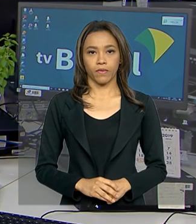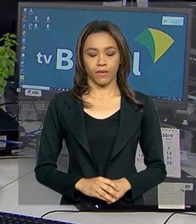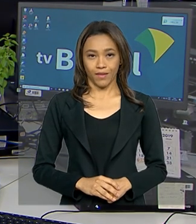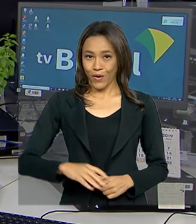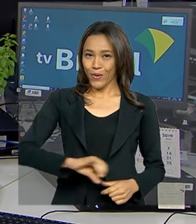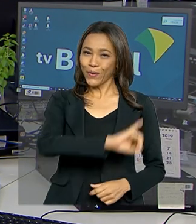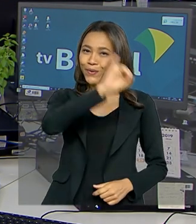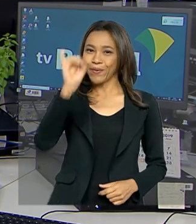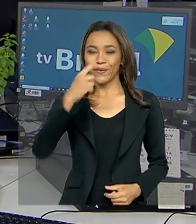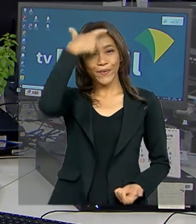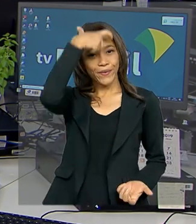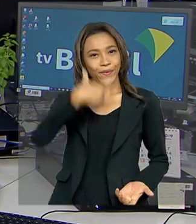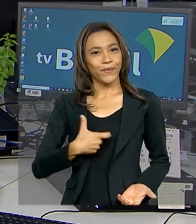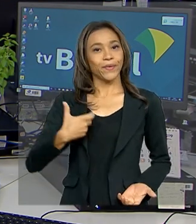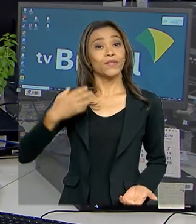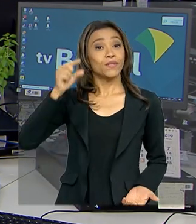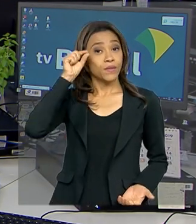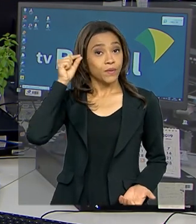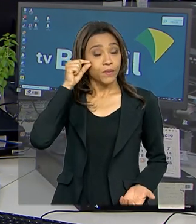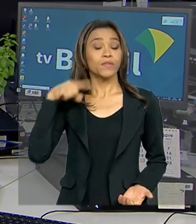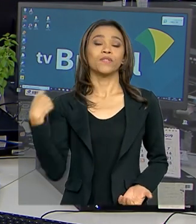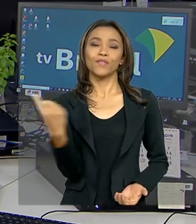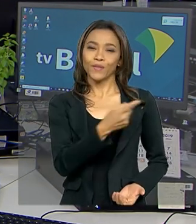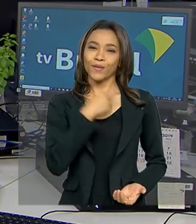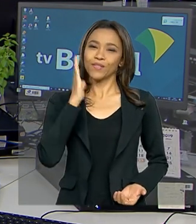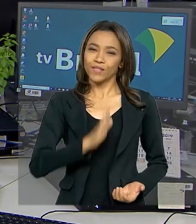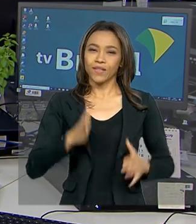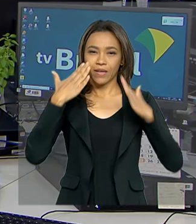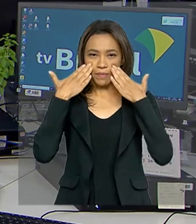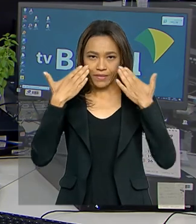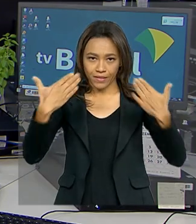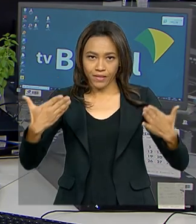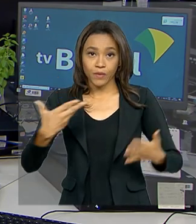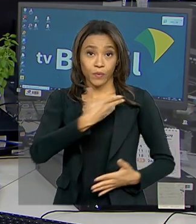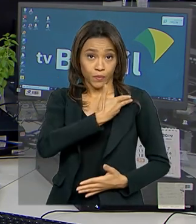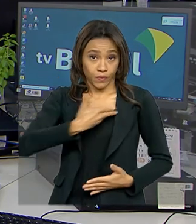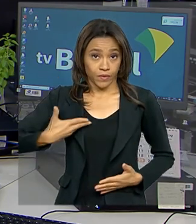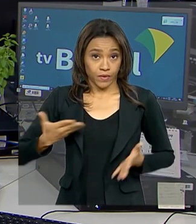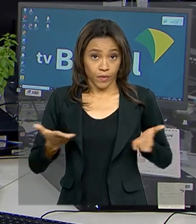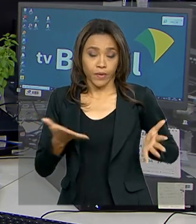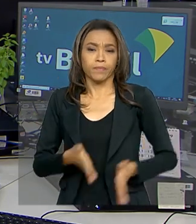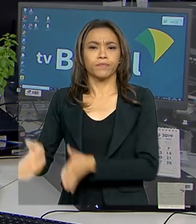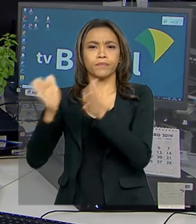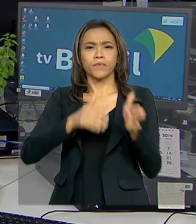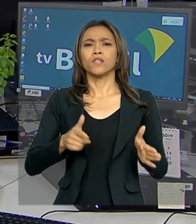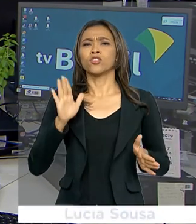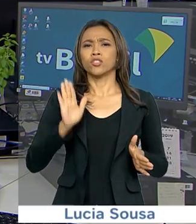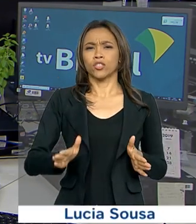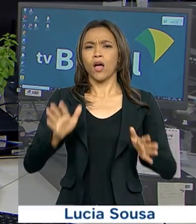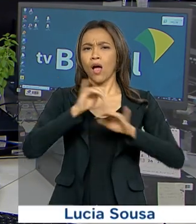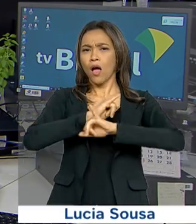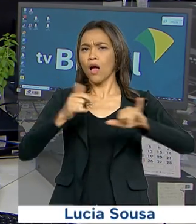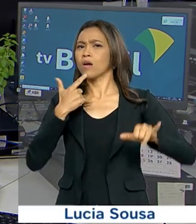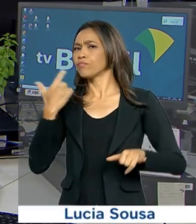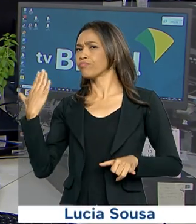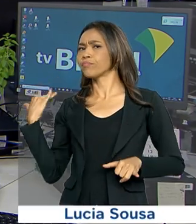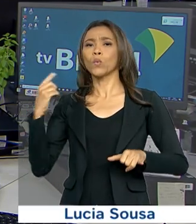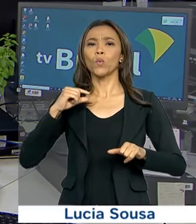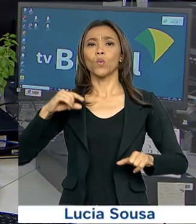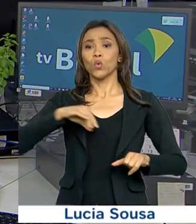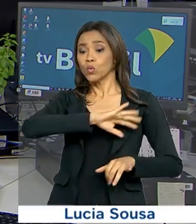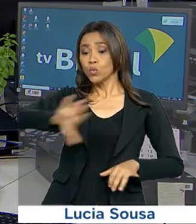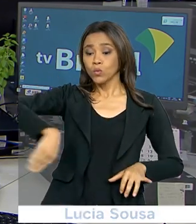Olá, eu sou Roberto Camargo e já estamos no ar com o governo agora. Foi anunciada a liberação total dos recursos que estavam